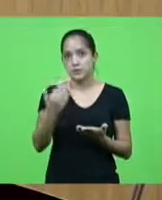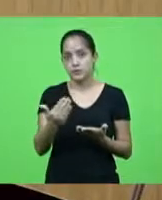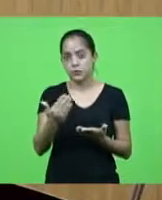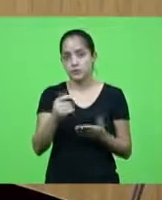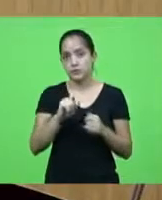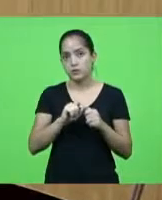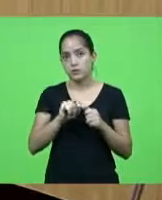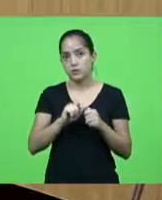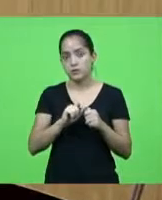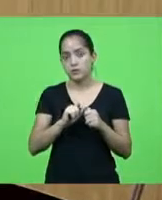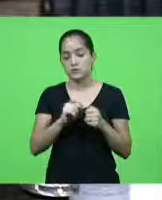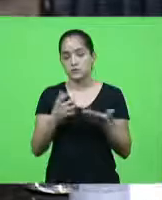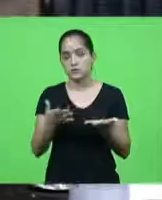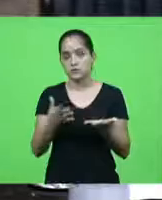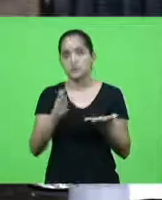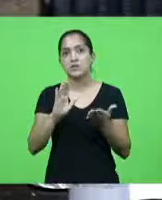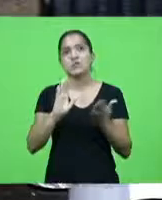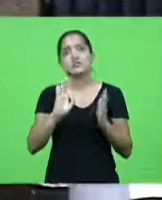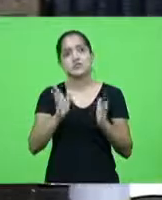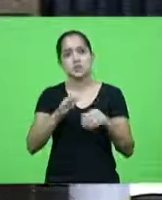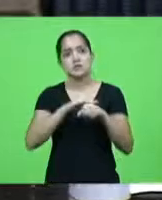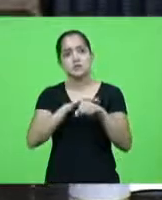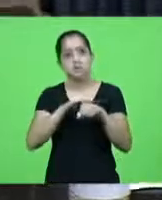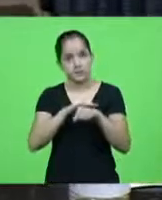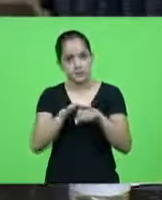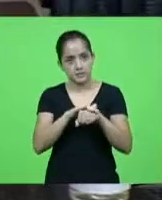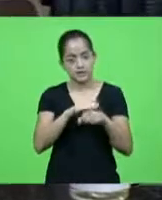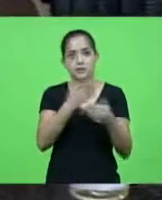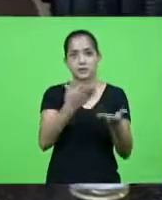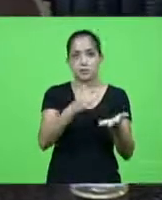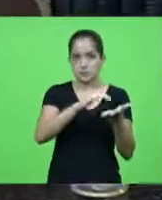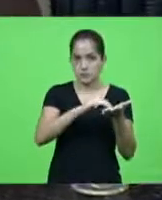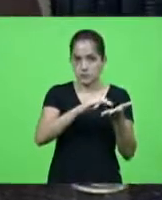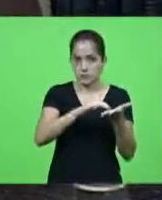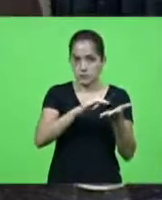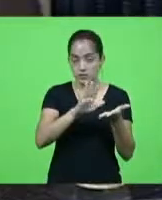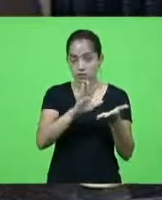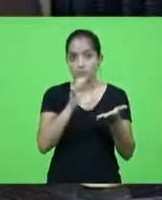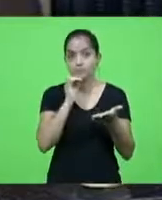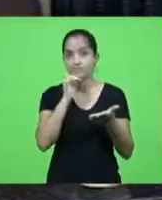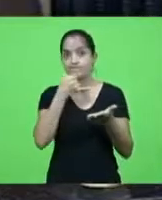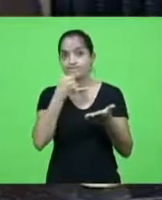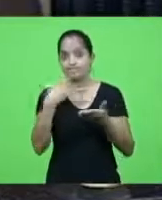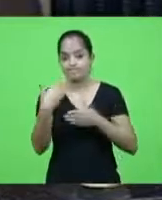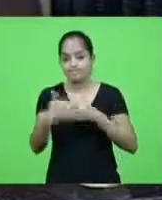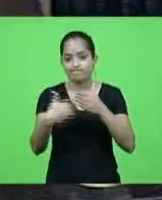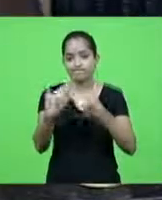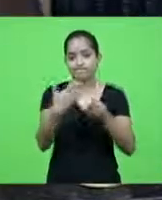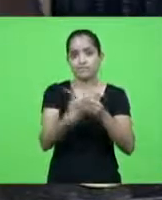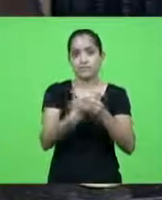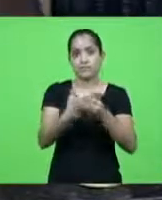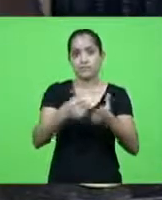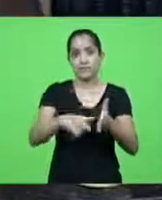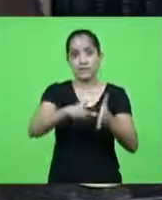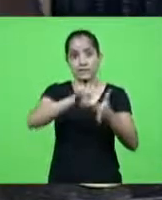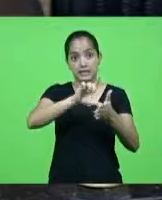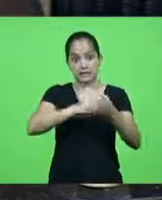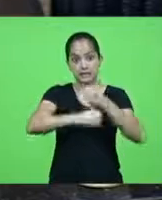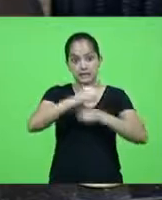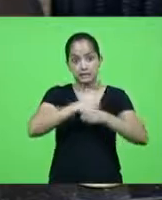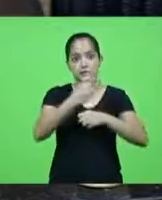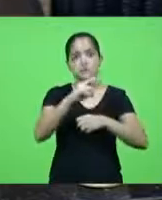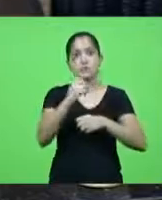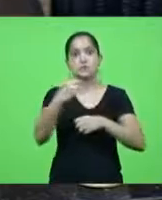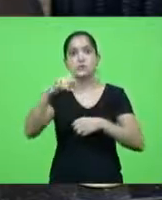porque, infelizmente, já conversei com o secretário sobre isso, que infelizmente os processos anteriores a 2019 não constam mais